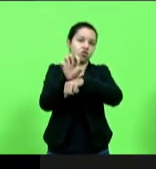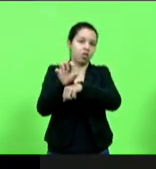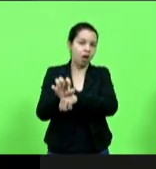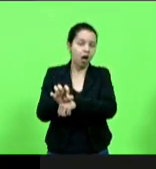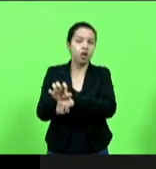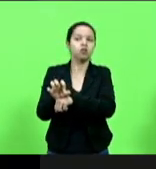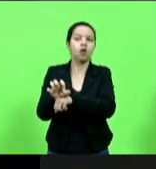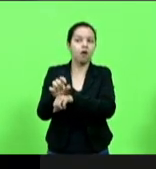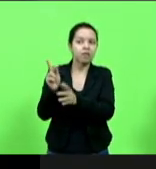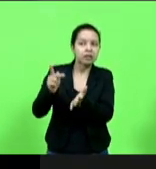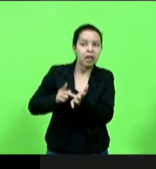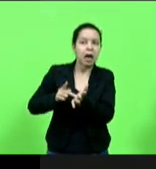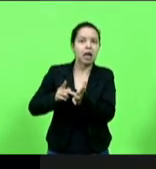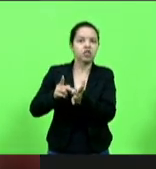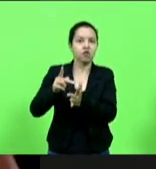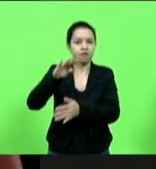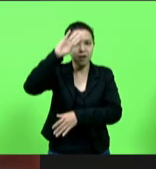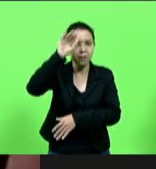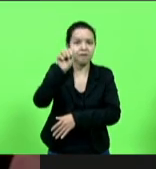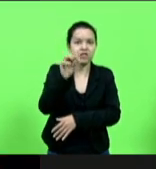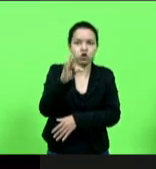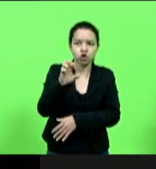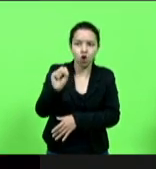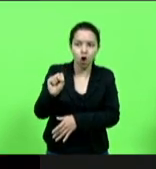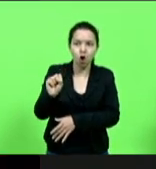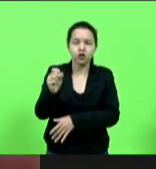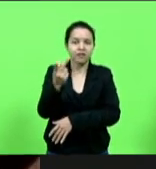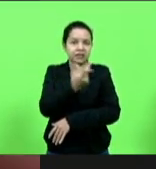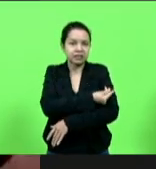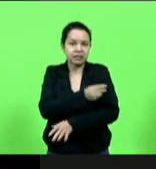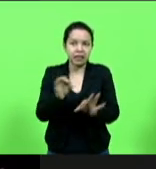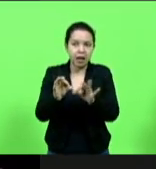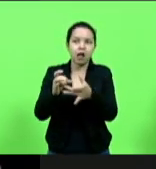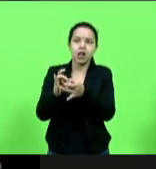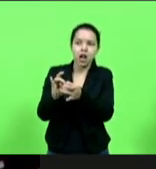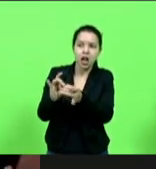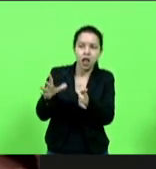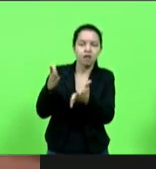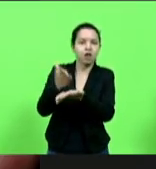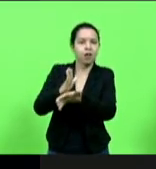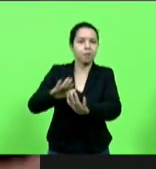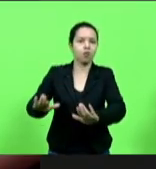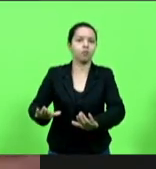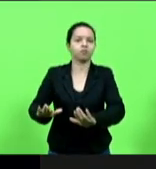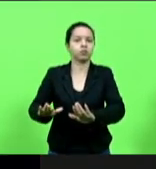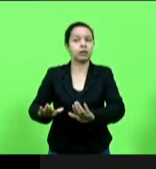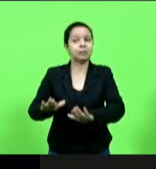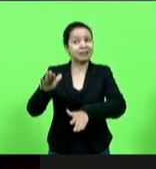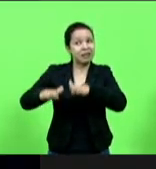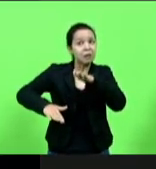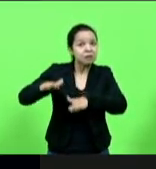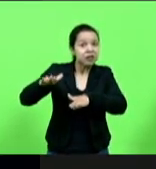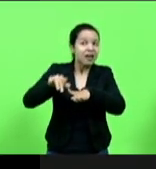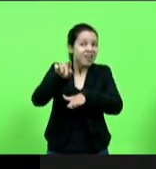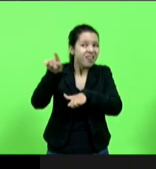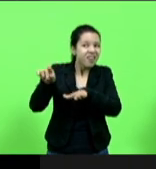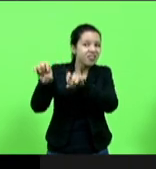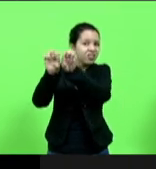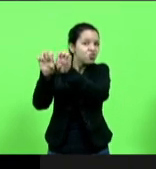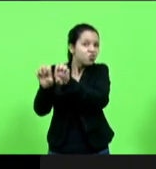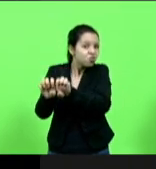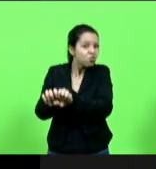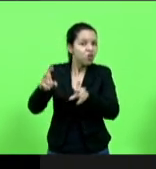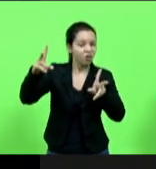aftosa sem vacina e que talvez não tenham ainda a estrutura que tem o estado de Santa